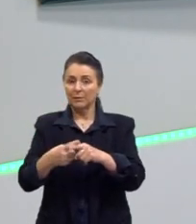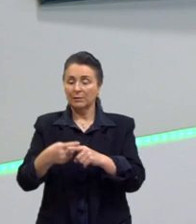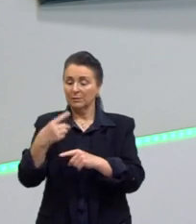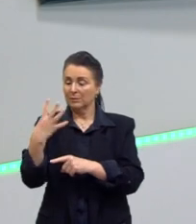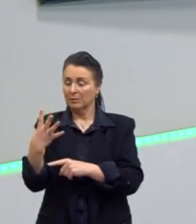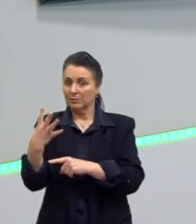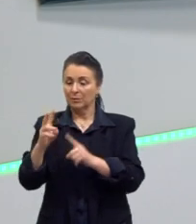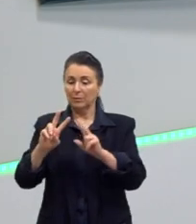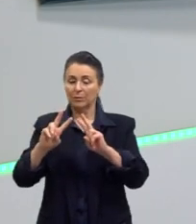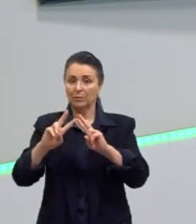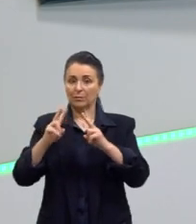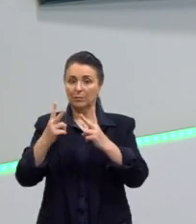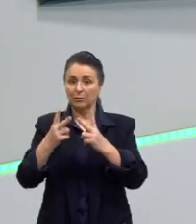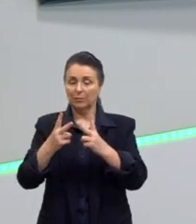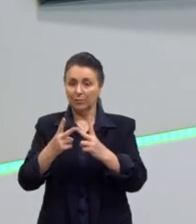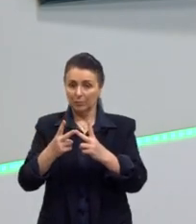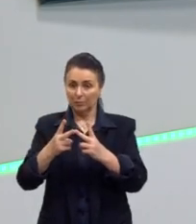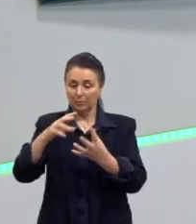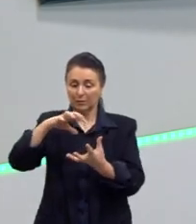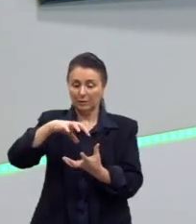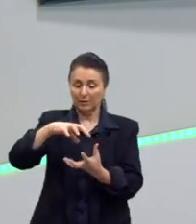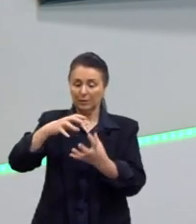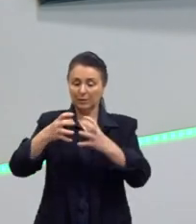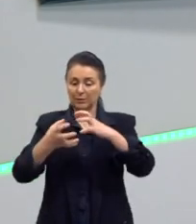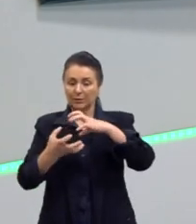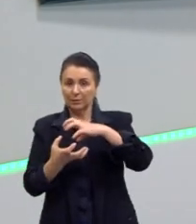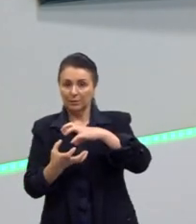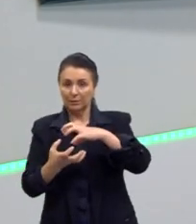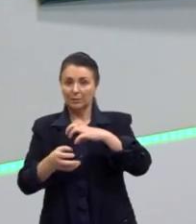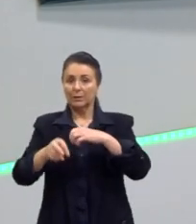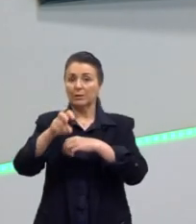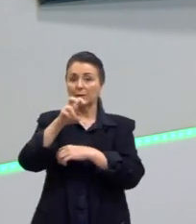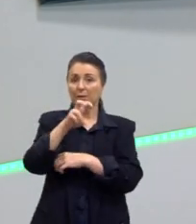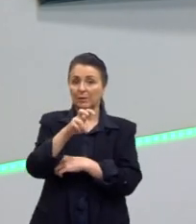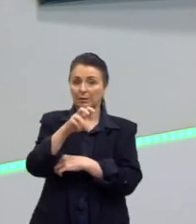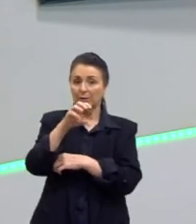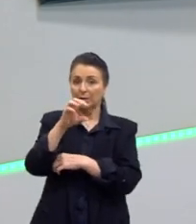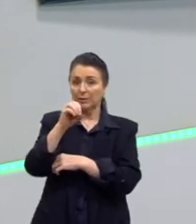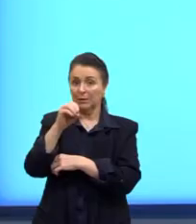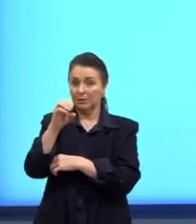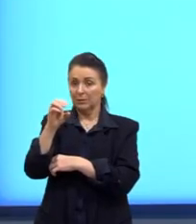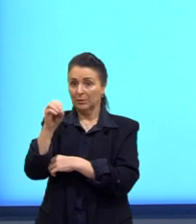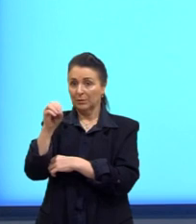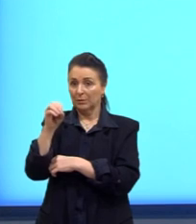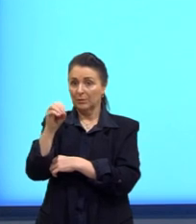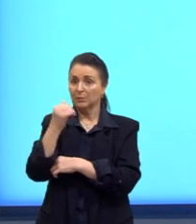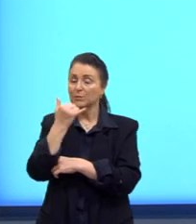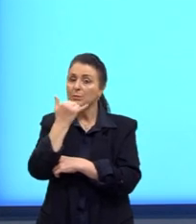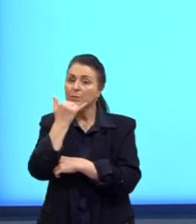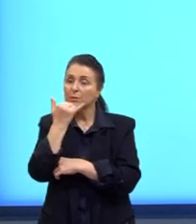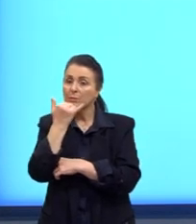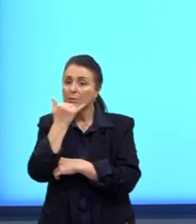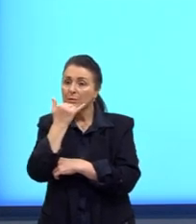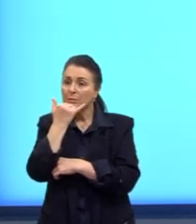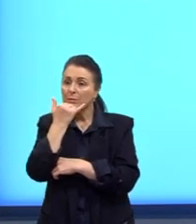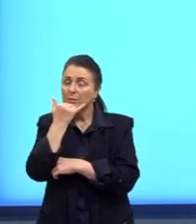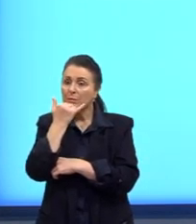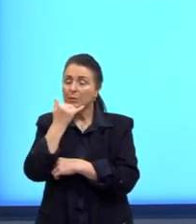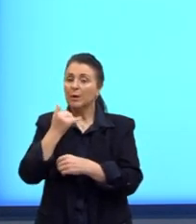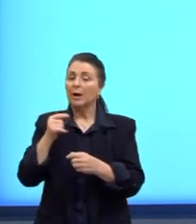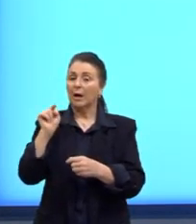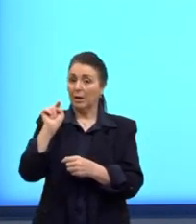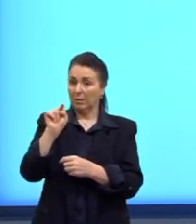volume da nossa esfera seria então de 500 milímetros... Desculpa, aqui a gente está